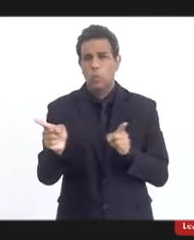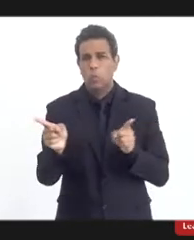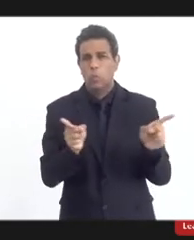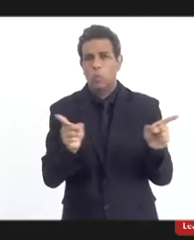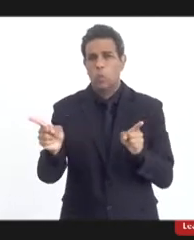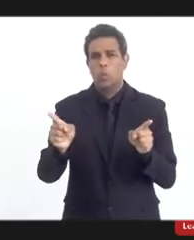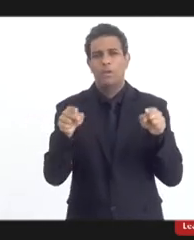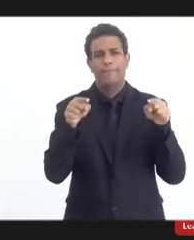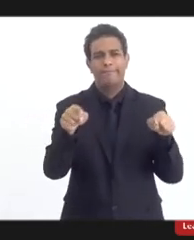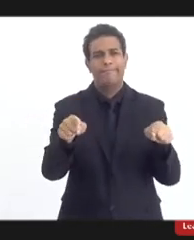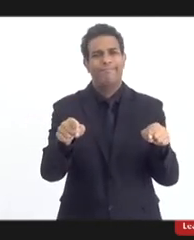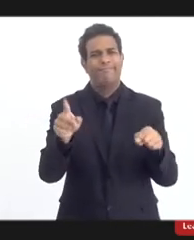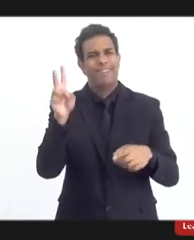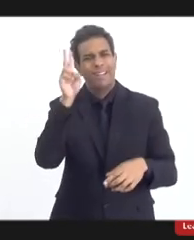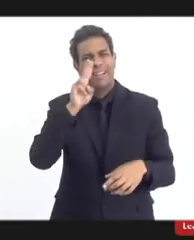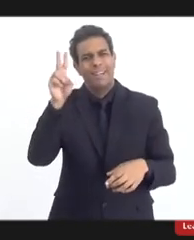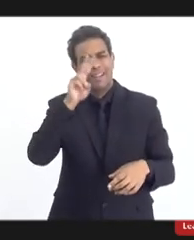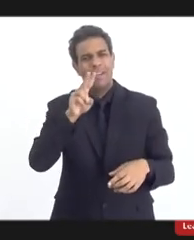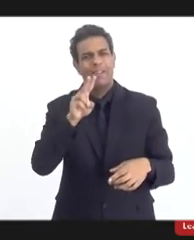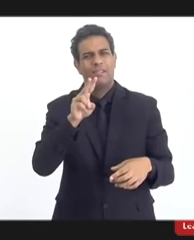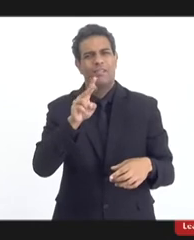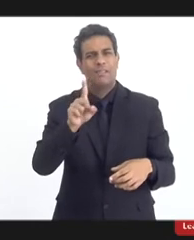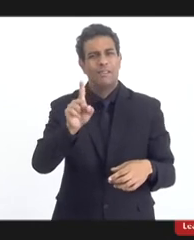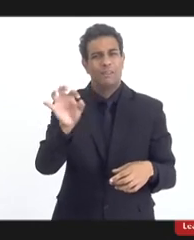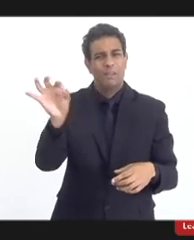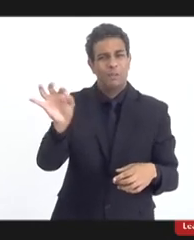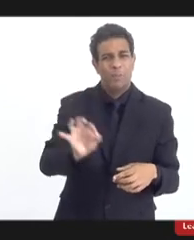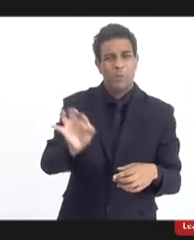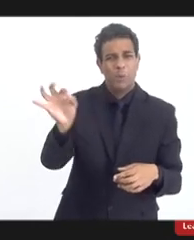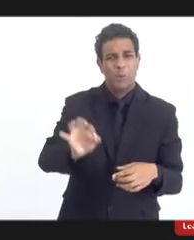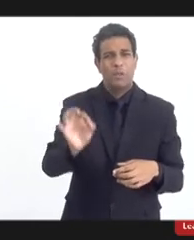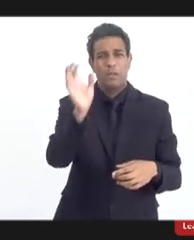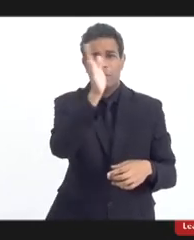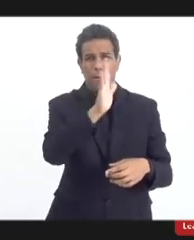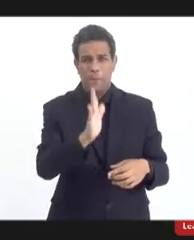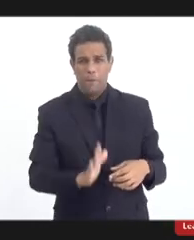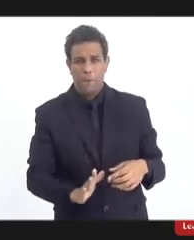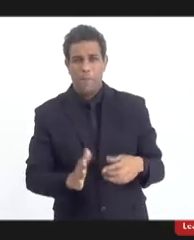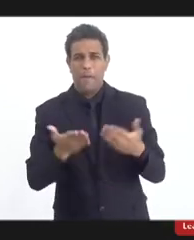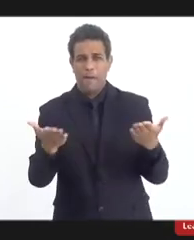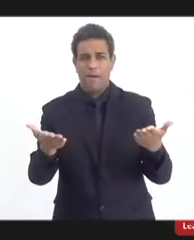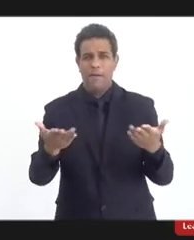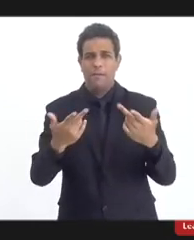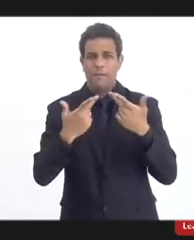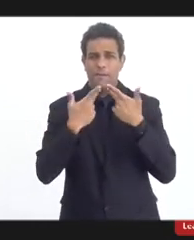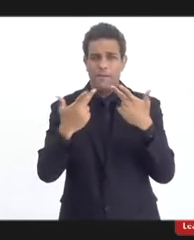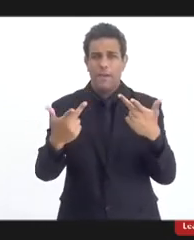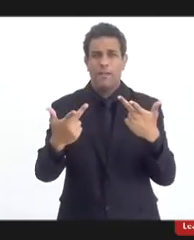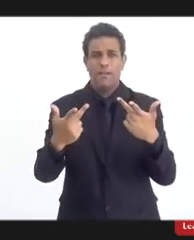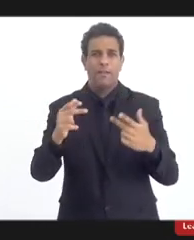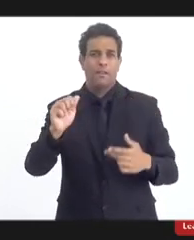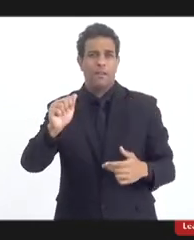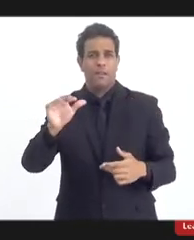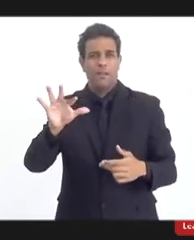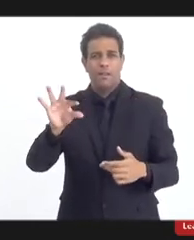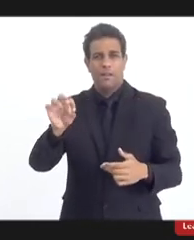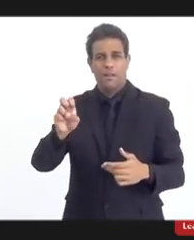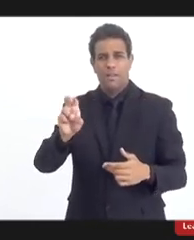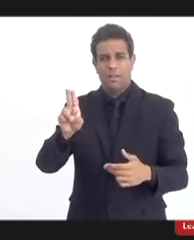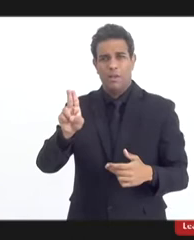pelo último recenseamento, 10% da população brasileira se declara ateia ou